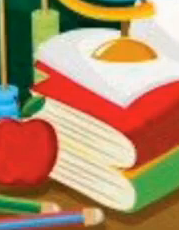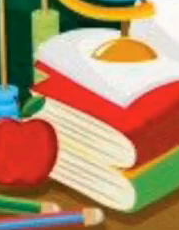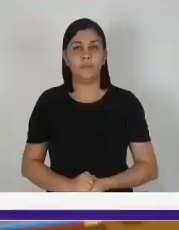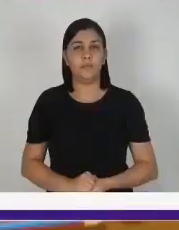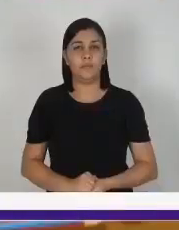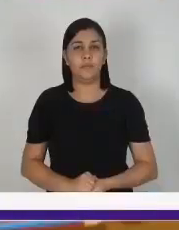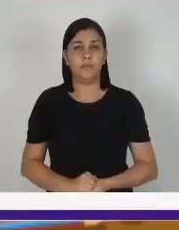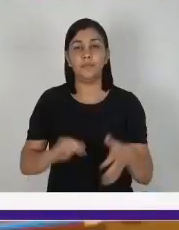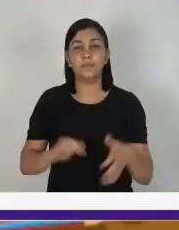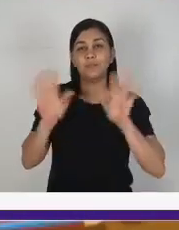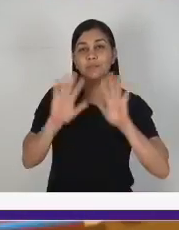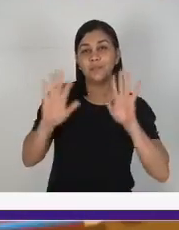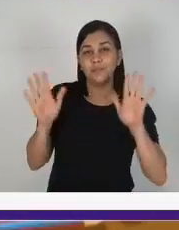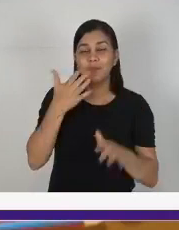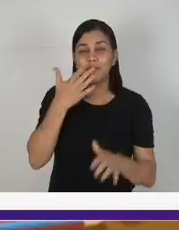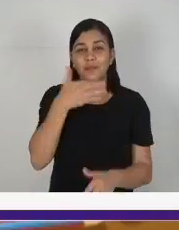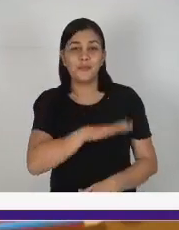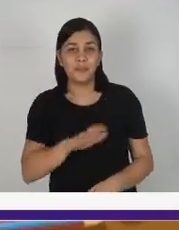Olá,